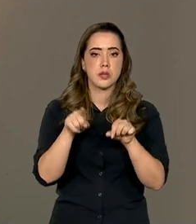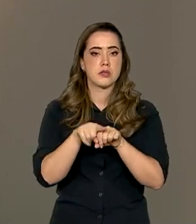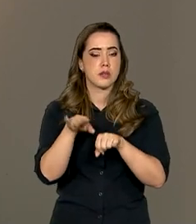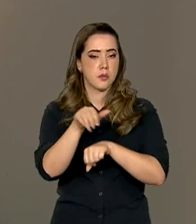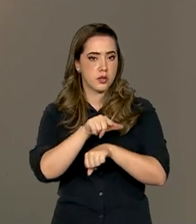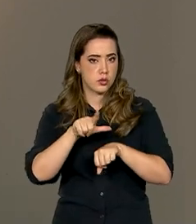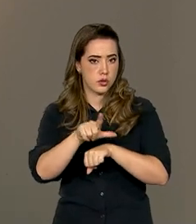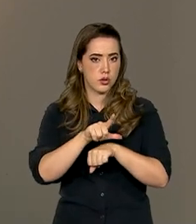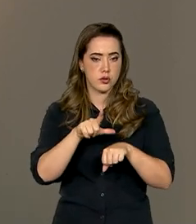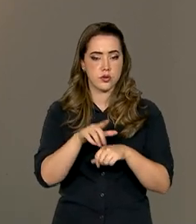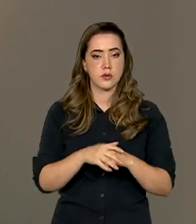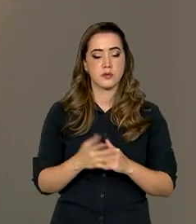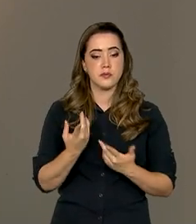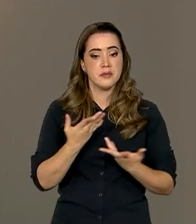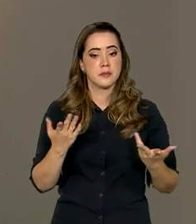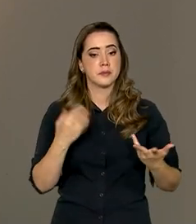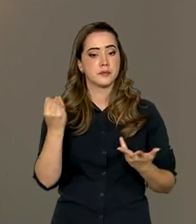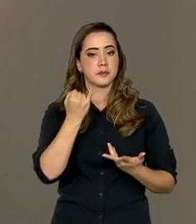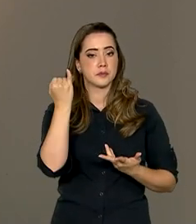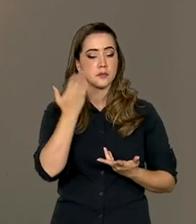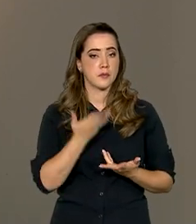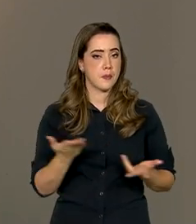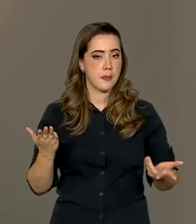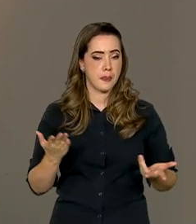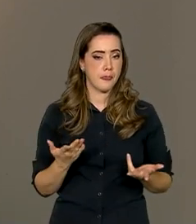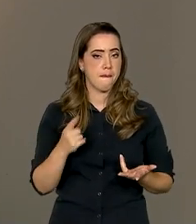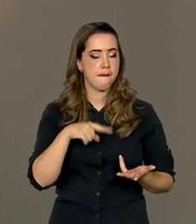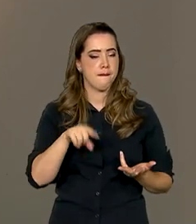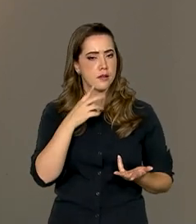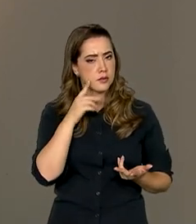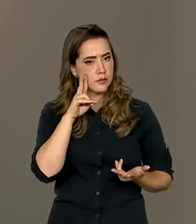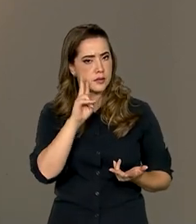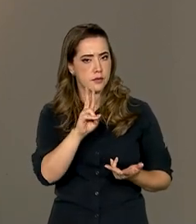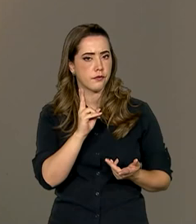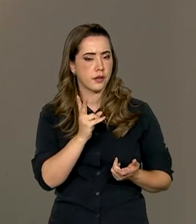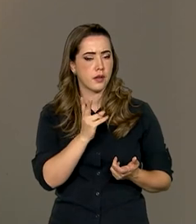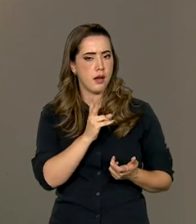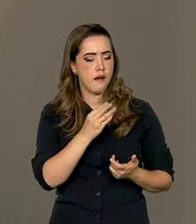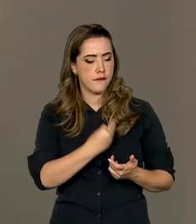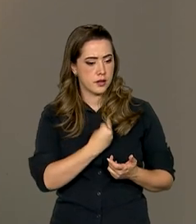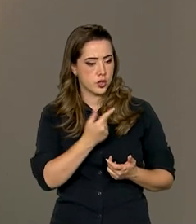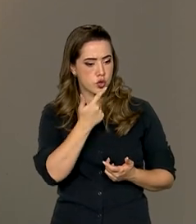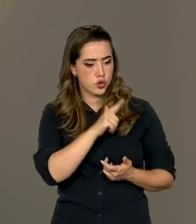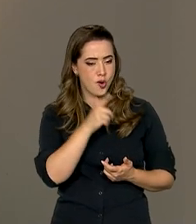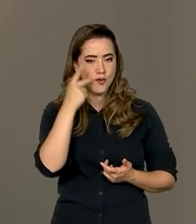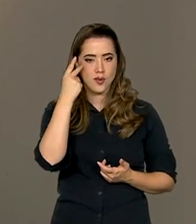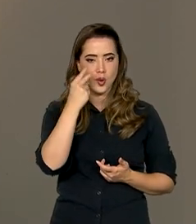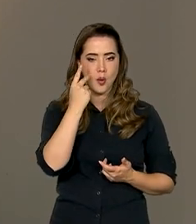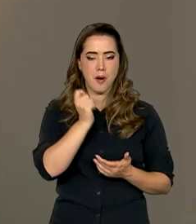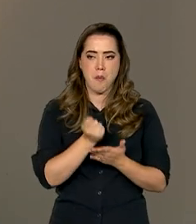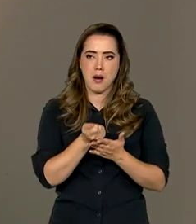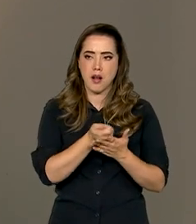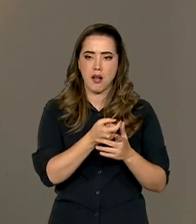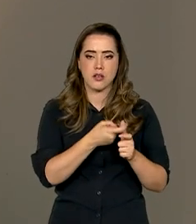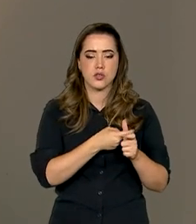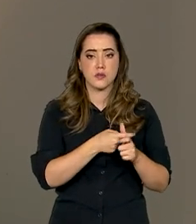comentou, né? Eu acho importantíssimo você regularizar a sua vida, porque, às vezes, as pessoas pensam, ah,